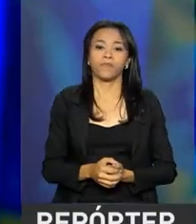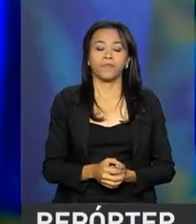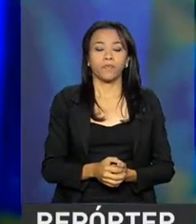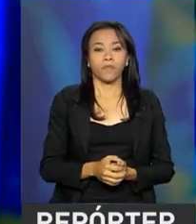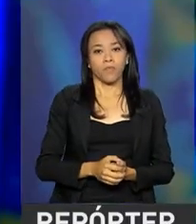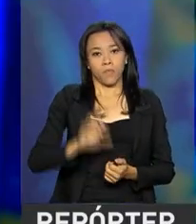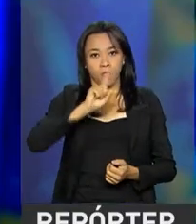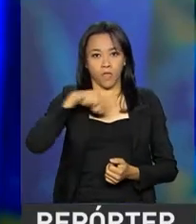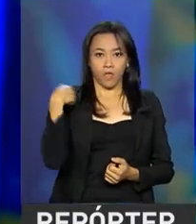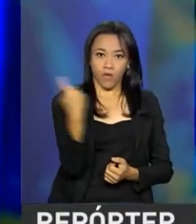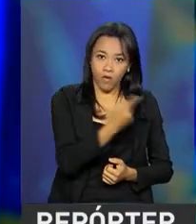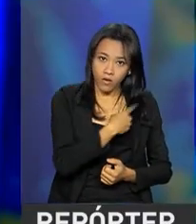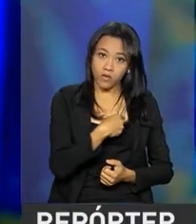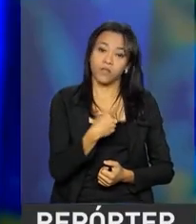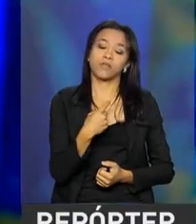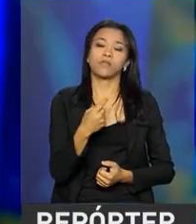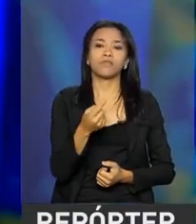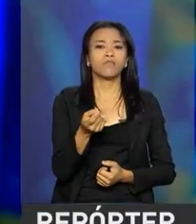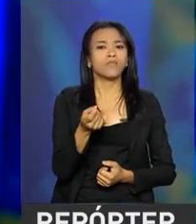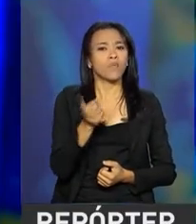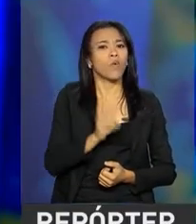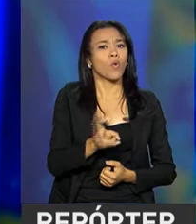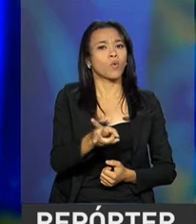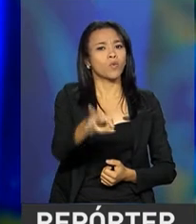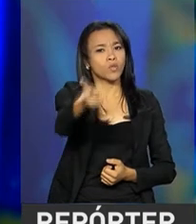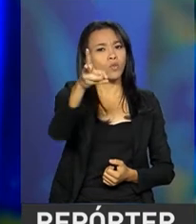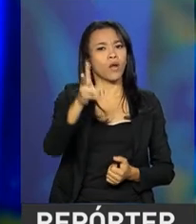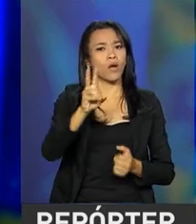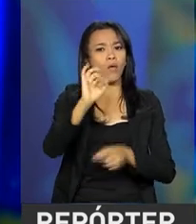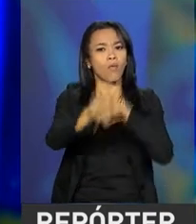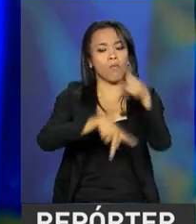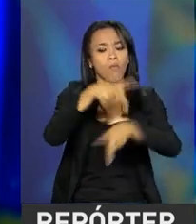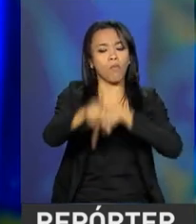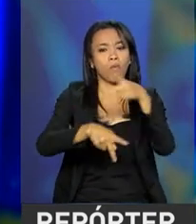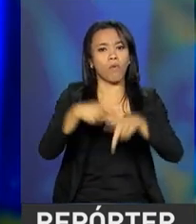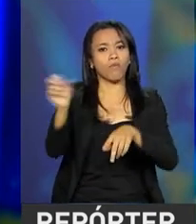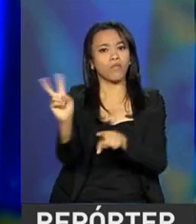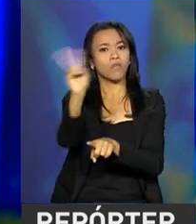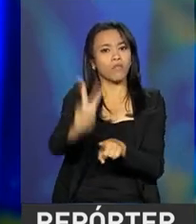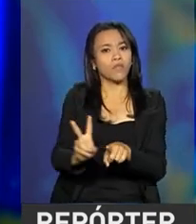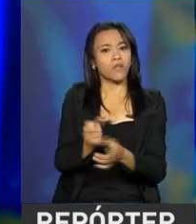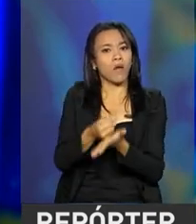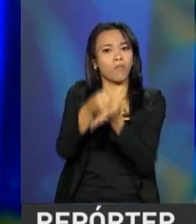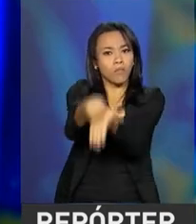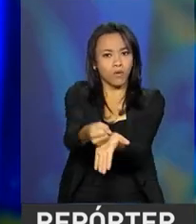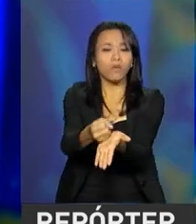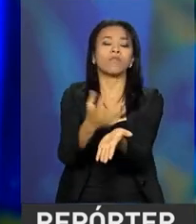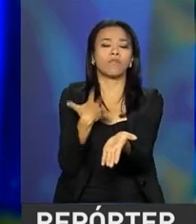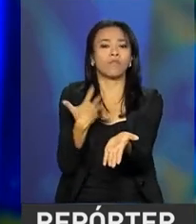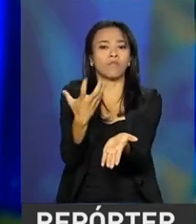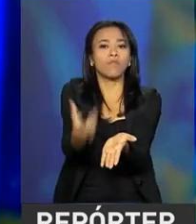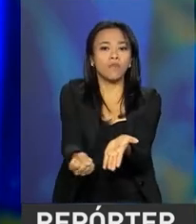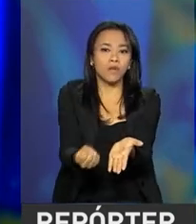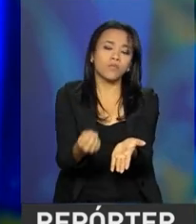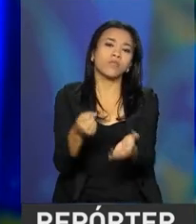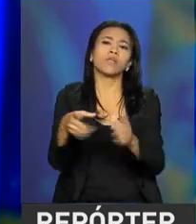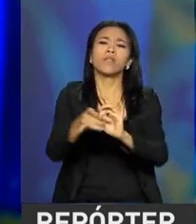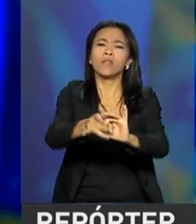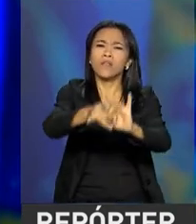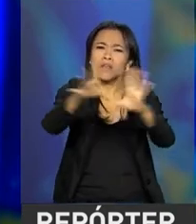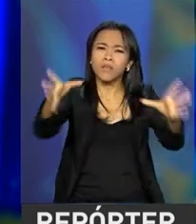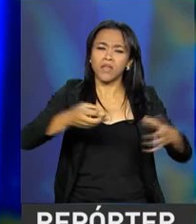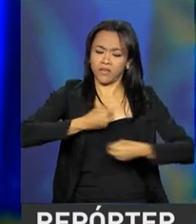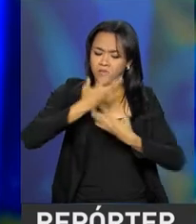Estamos e continuaremos ao lado do povo venezuelano. Estamos e continuaremos ao lado das liberdades de